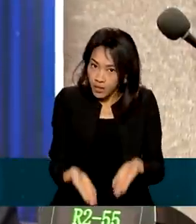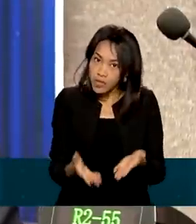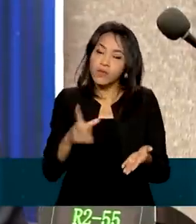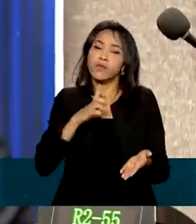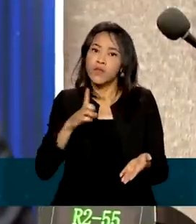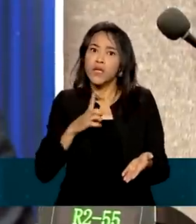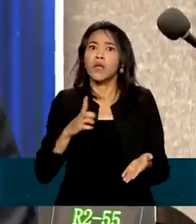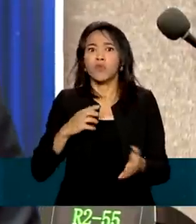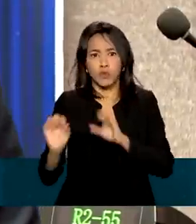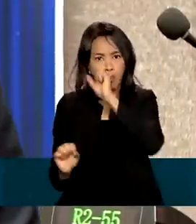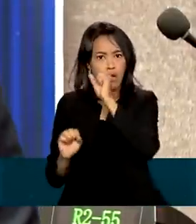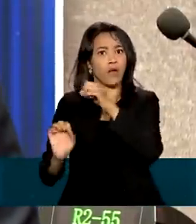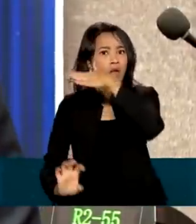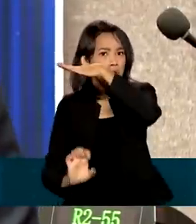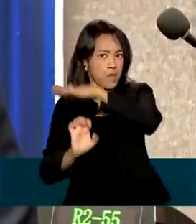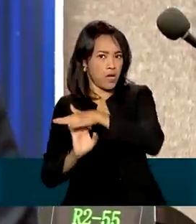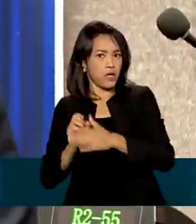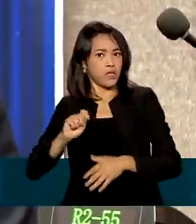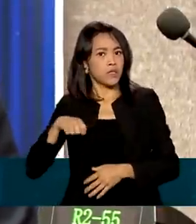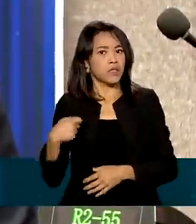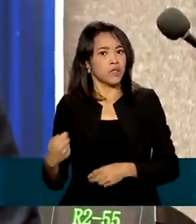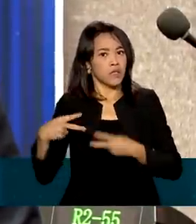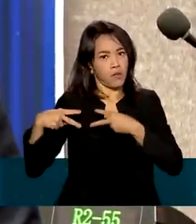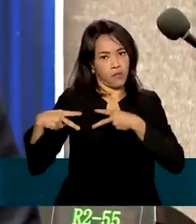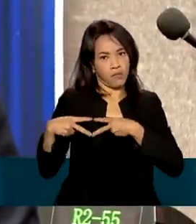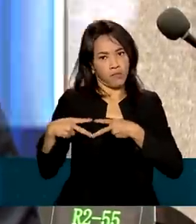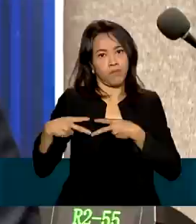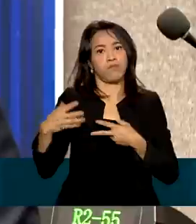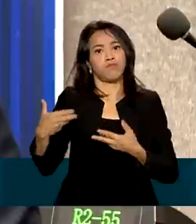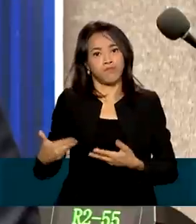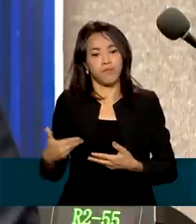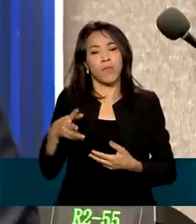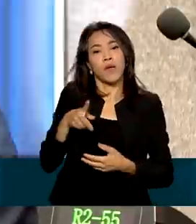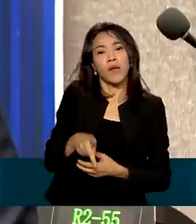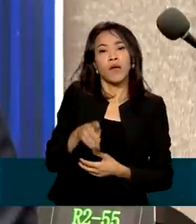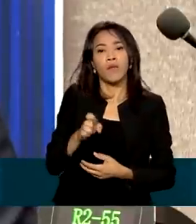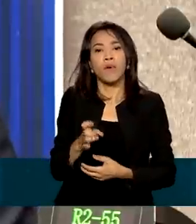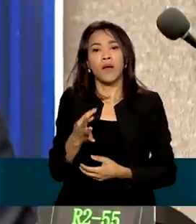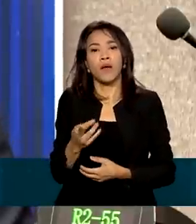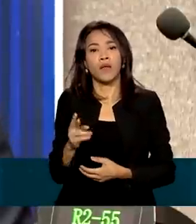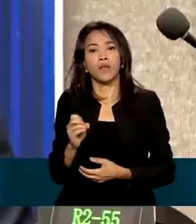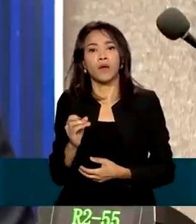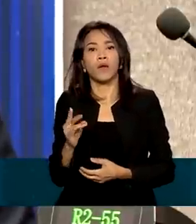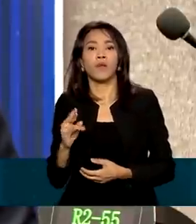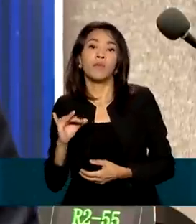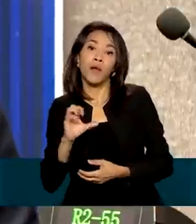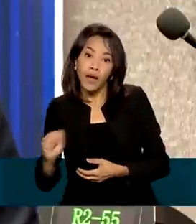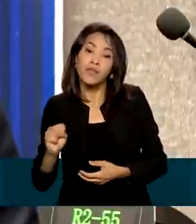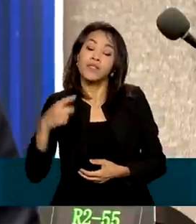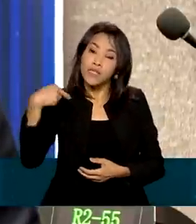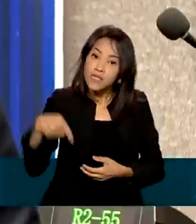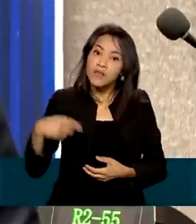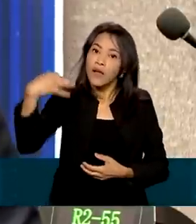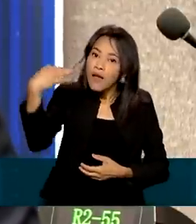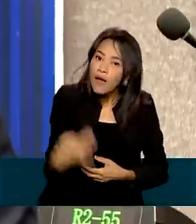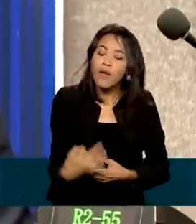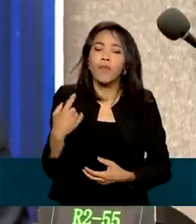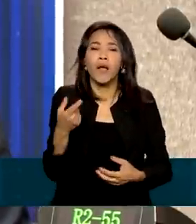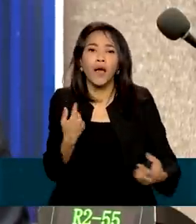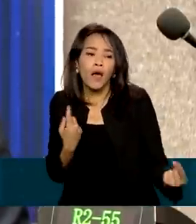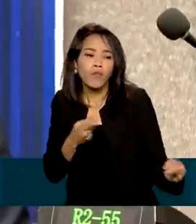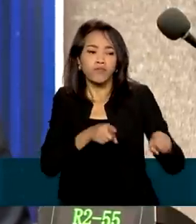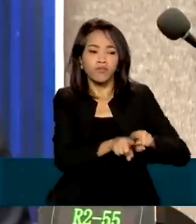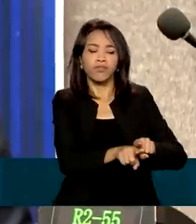chamada Petrobras que cada vez mais se torna uma realidade para cooperar